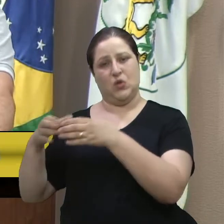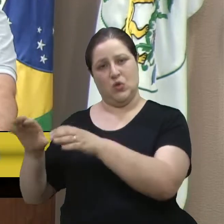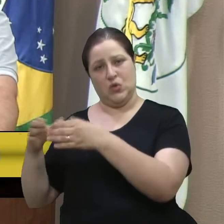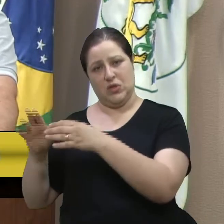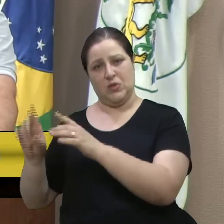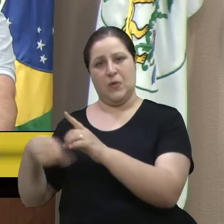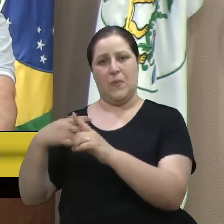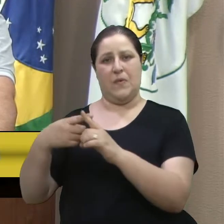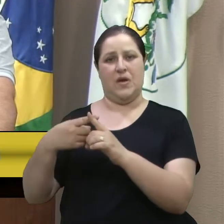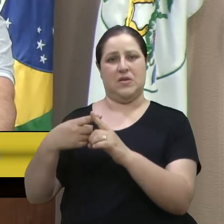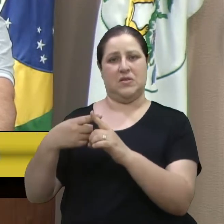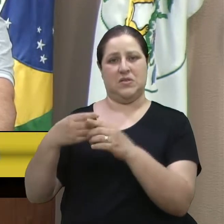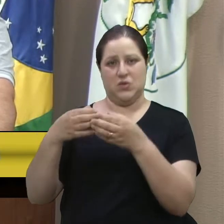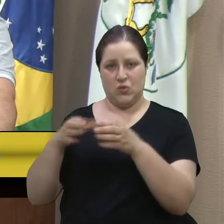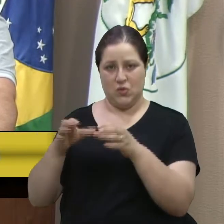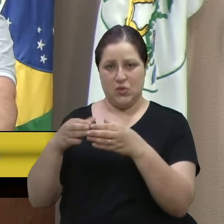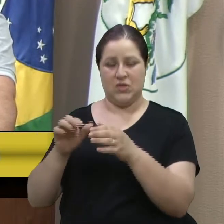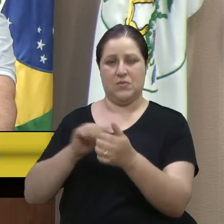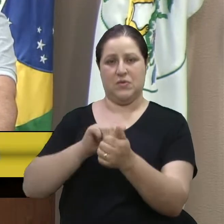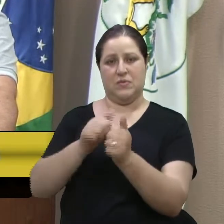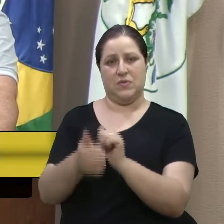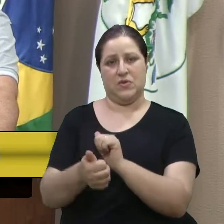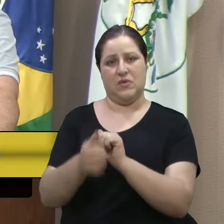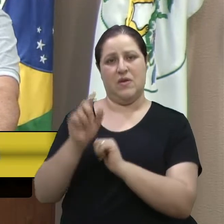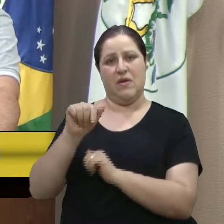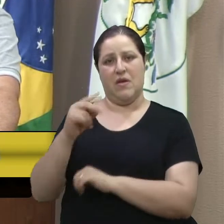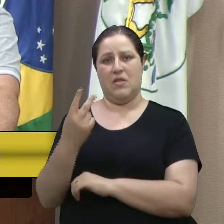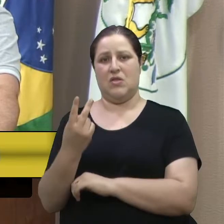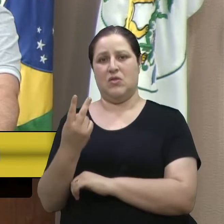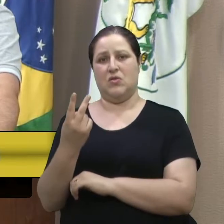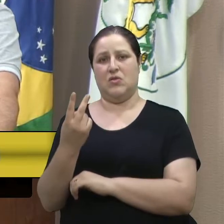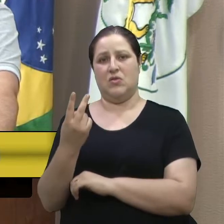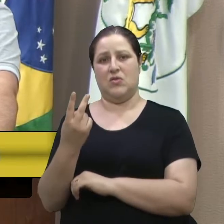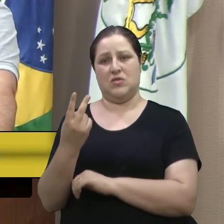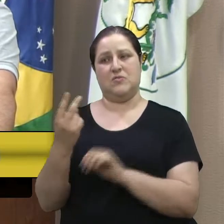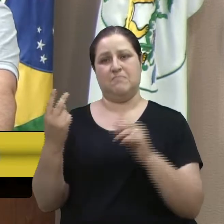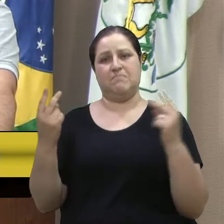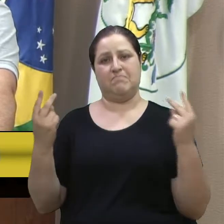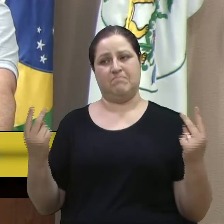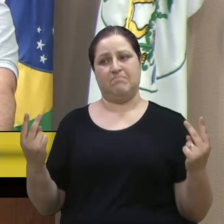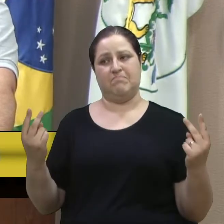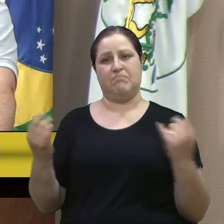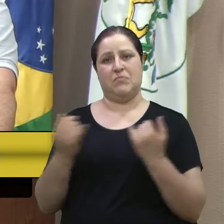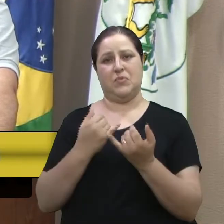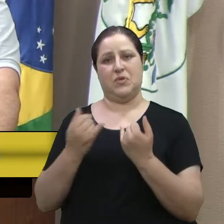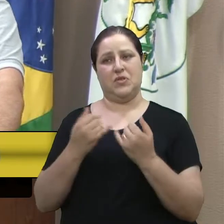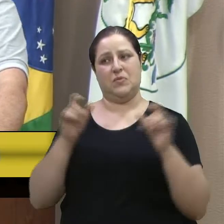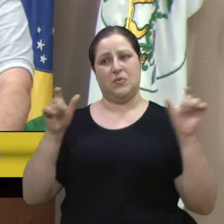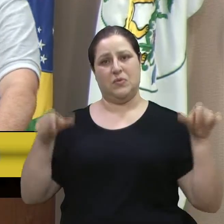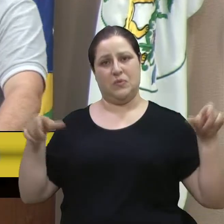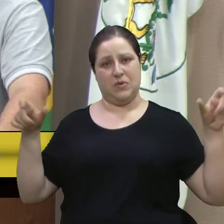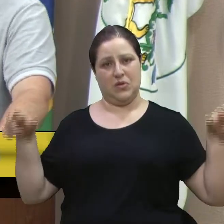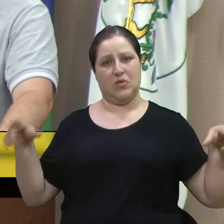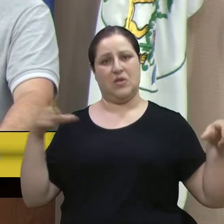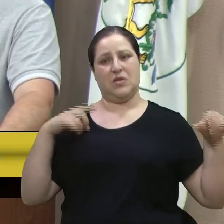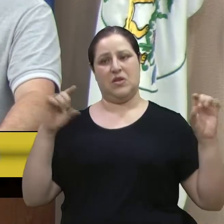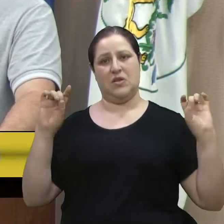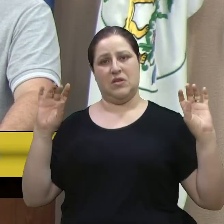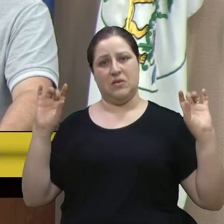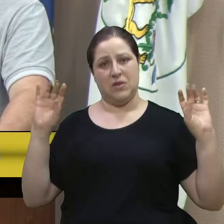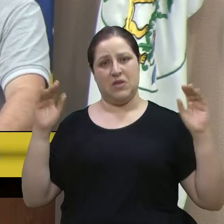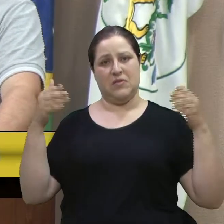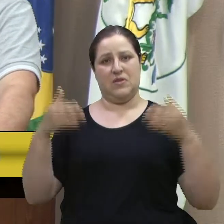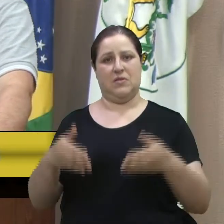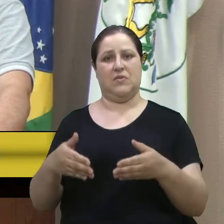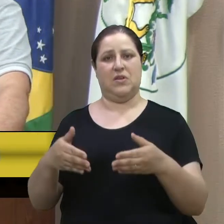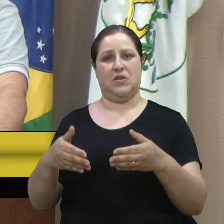também o turismo esportivo. Esses são dois exemplos de pessoas que procuram especificamente o turismo esportivo